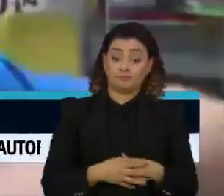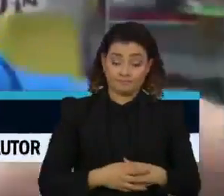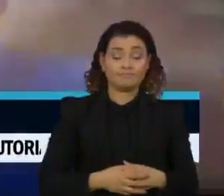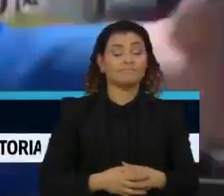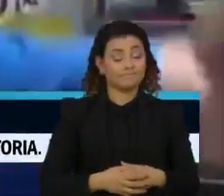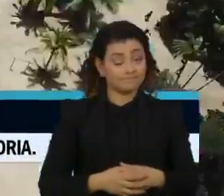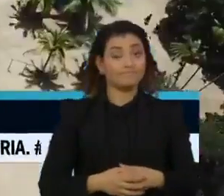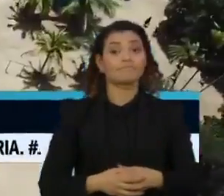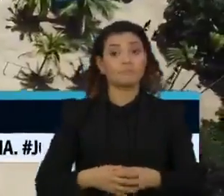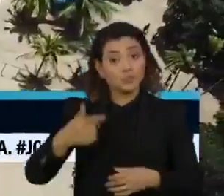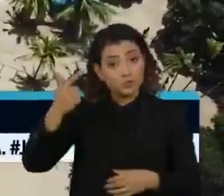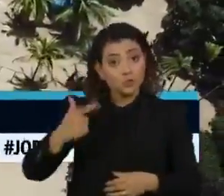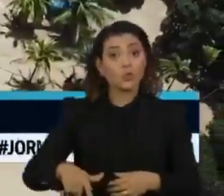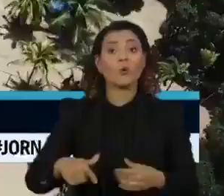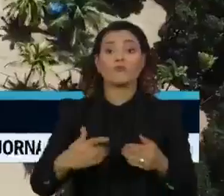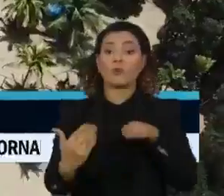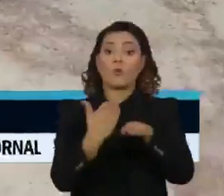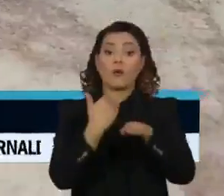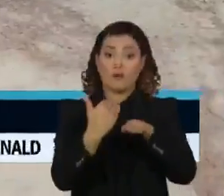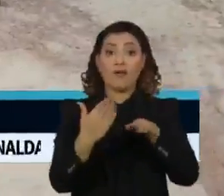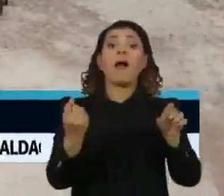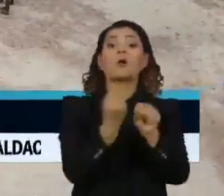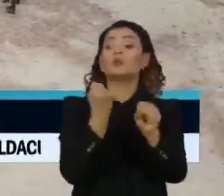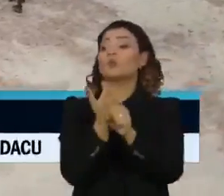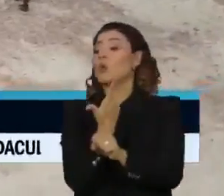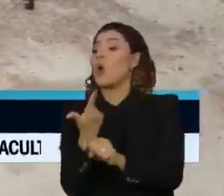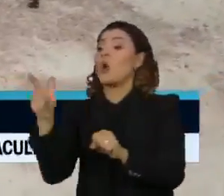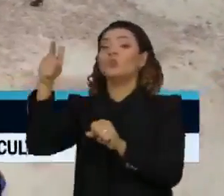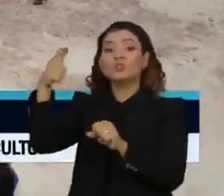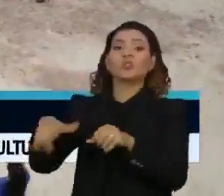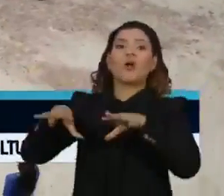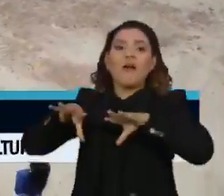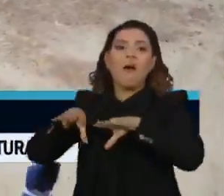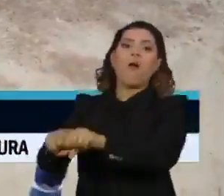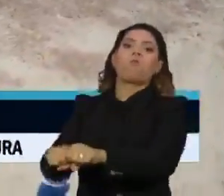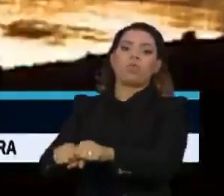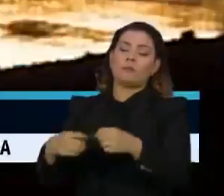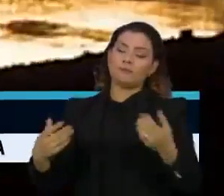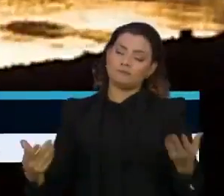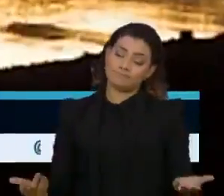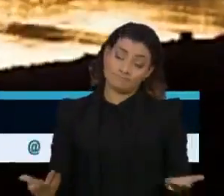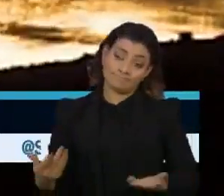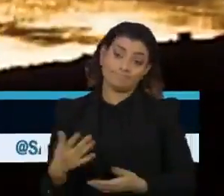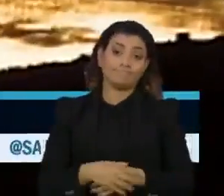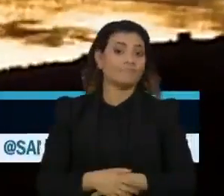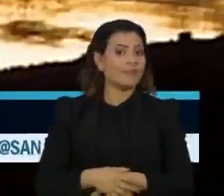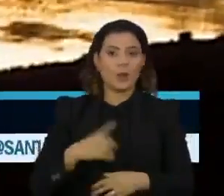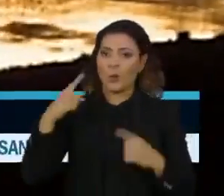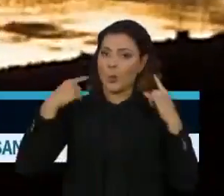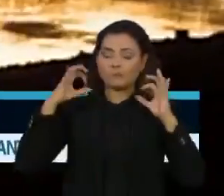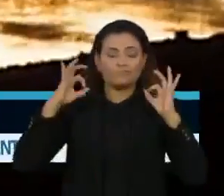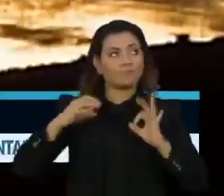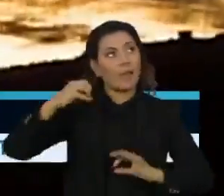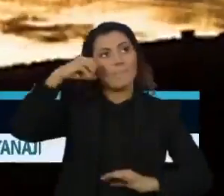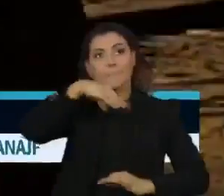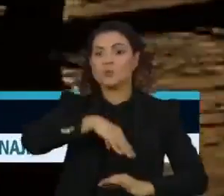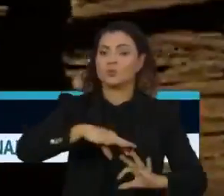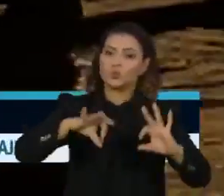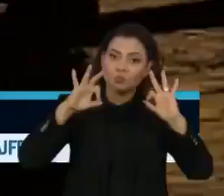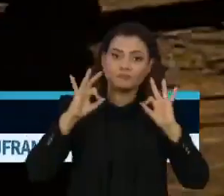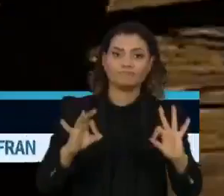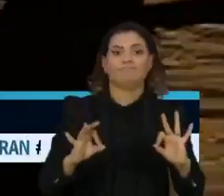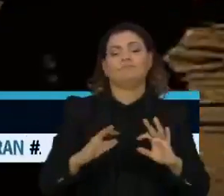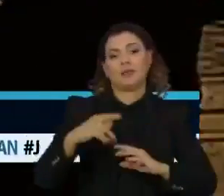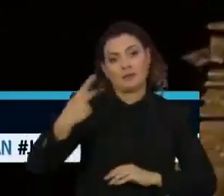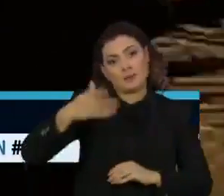mais um corredor de invasão, da coleção de absurdos que